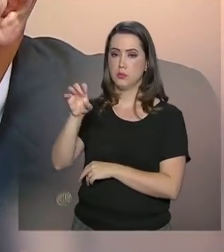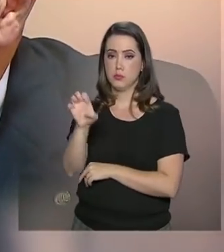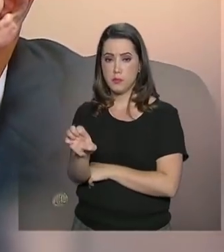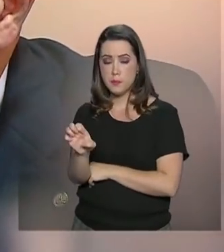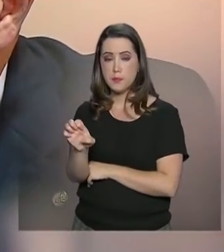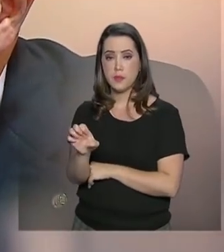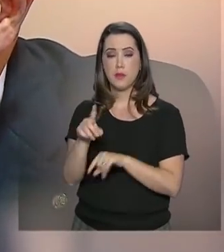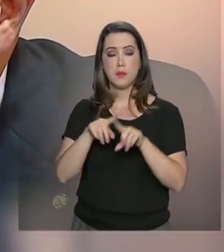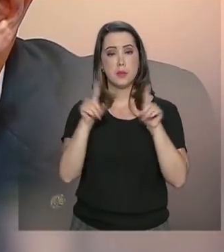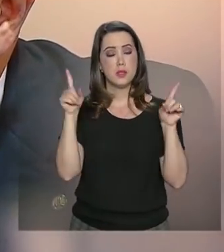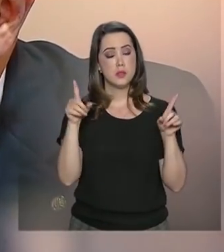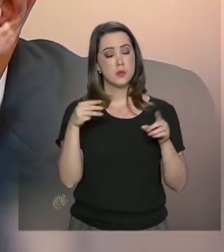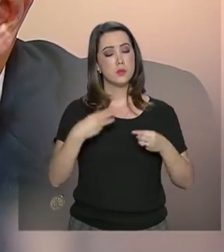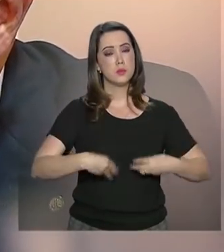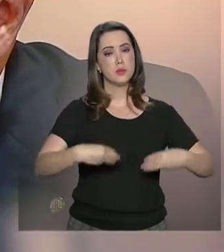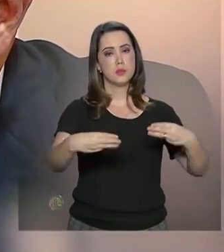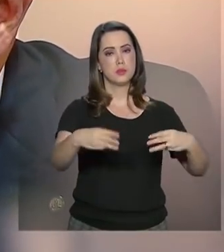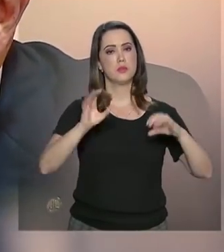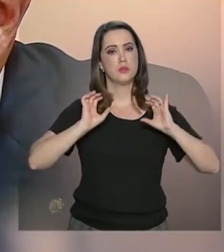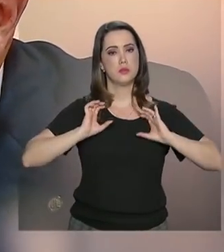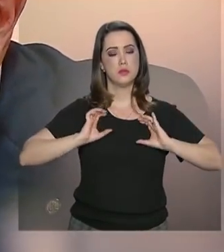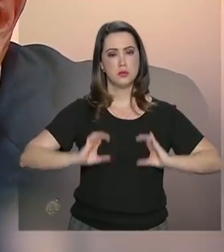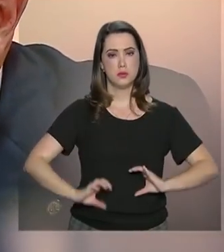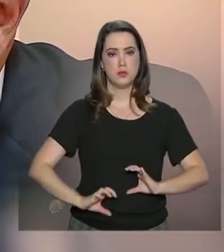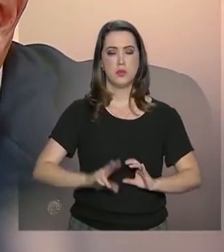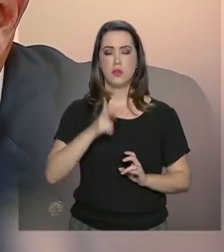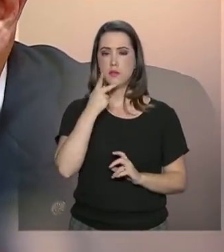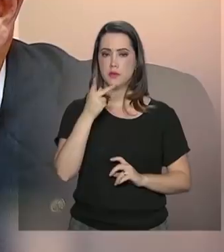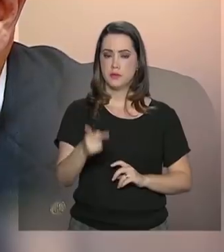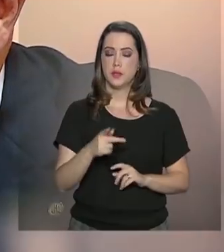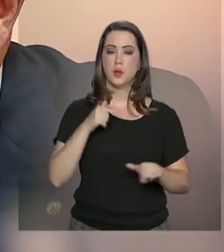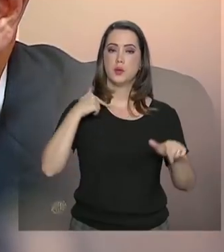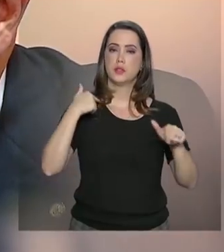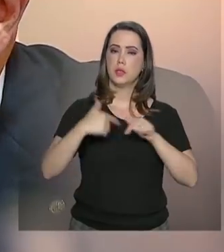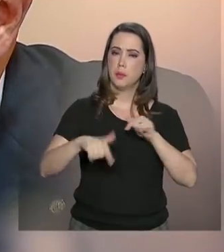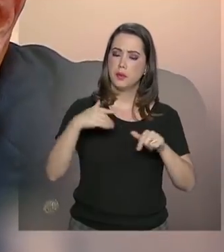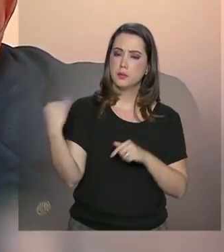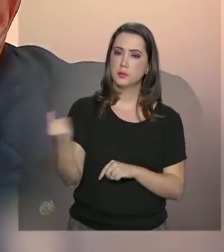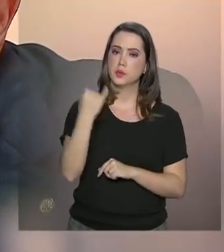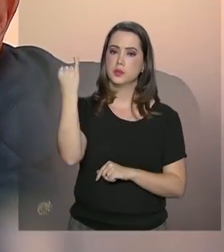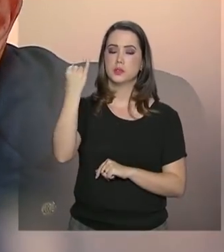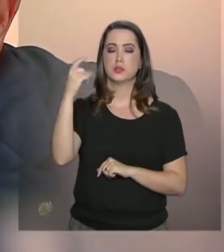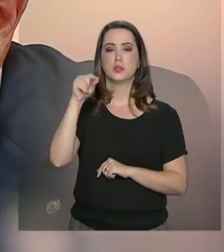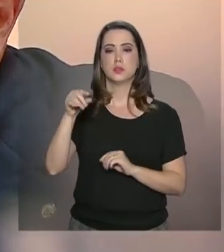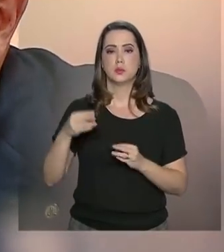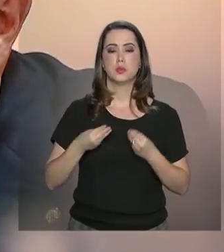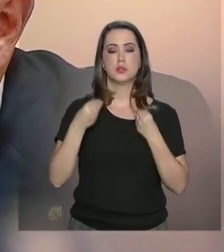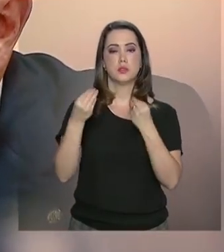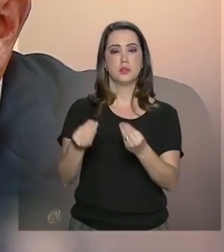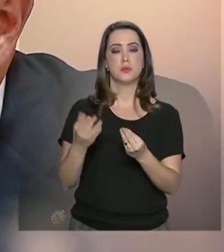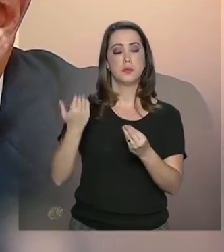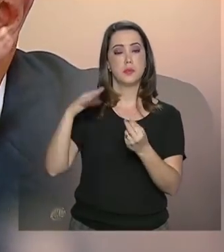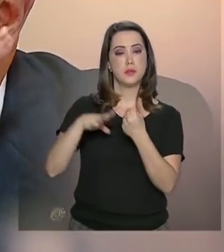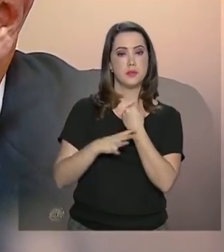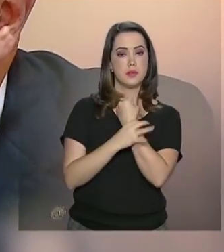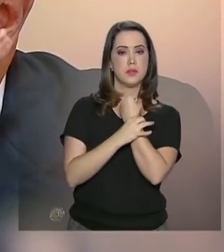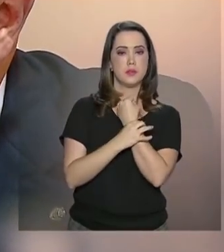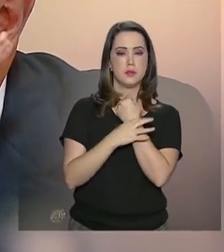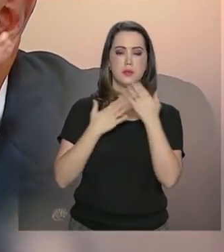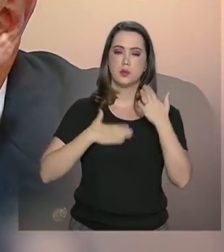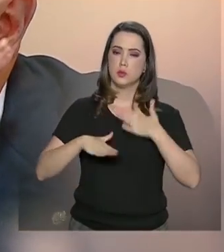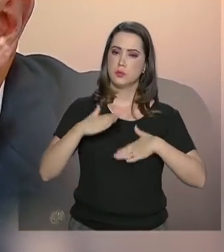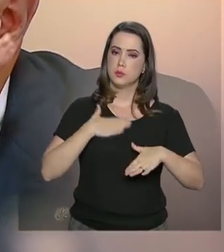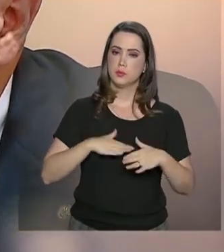ministro da Cidadania, Osmar Terra, ressaltou o papel da ação para trazer mais segurança e